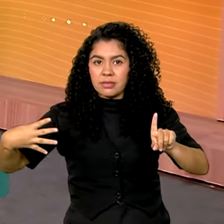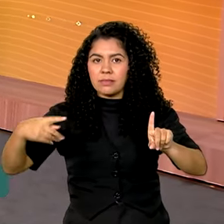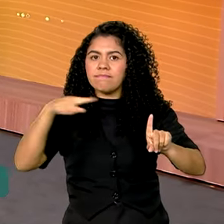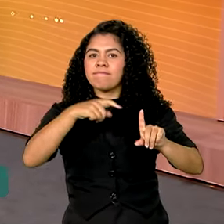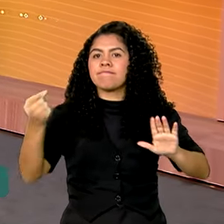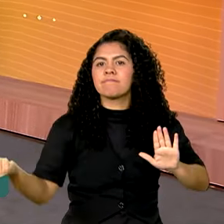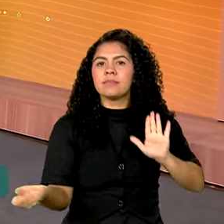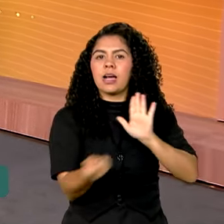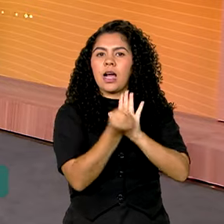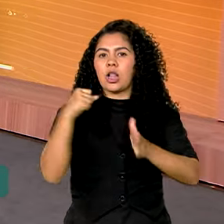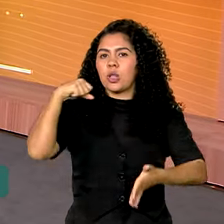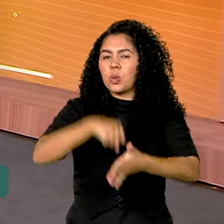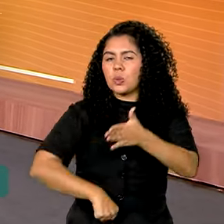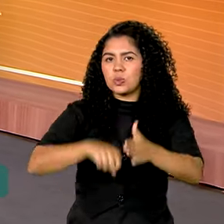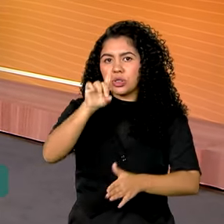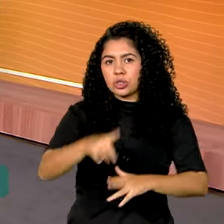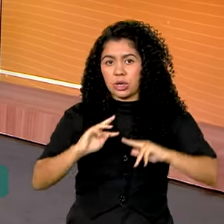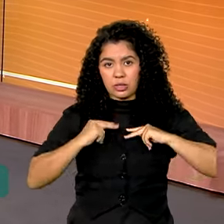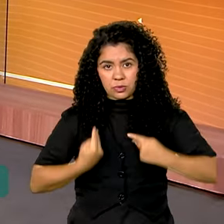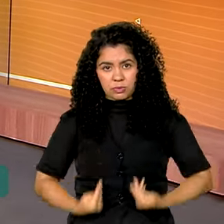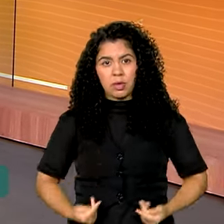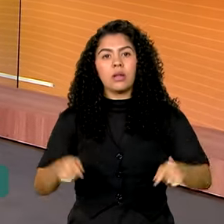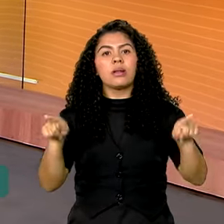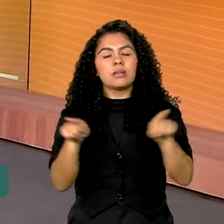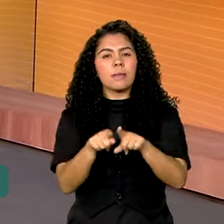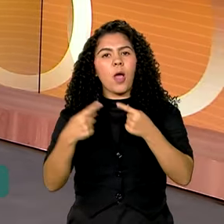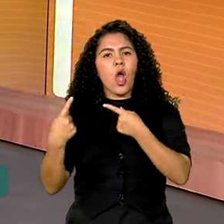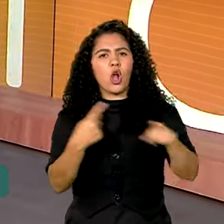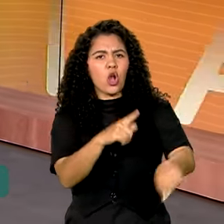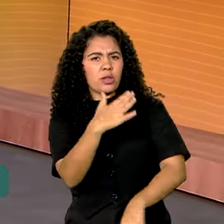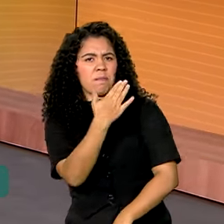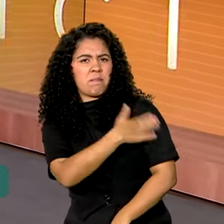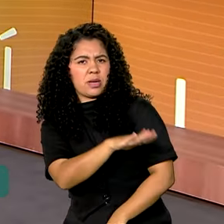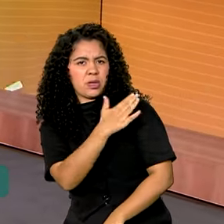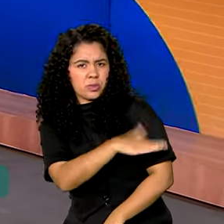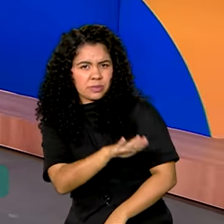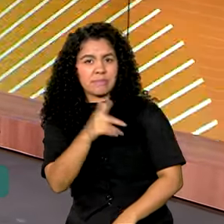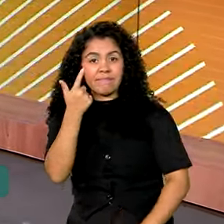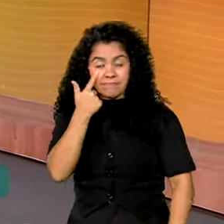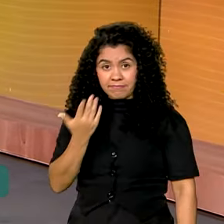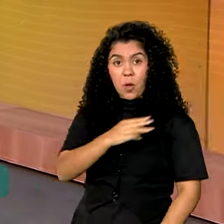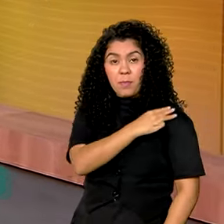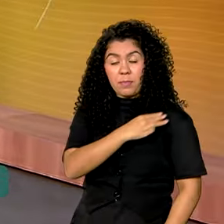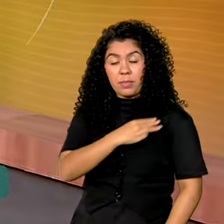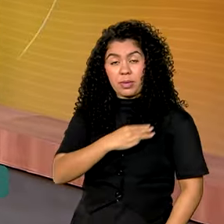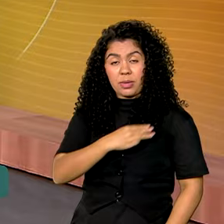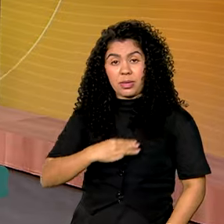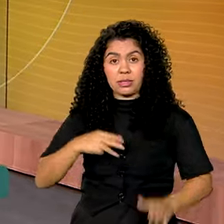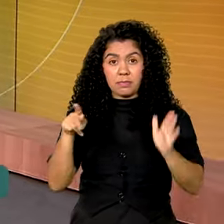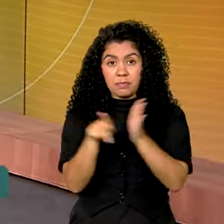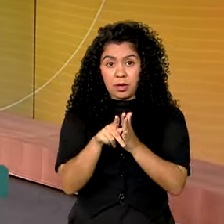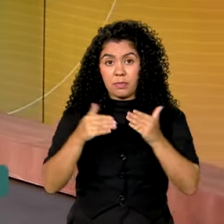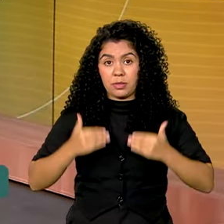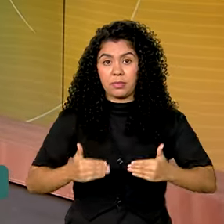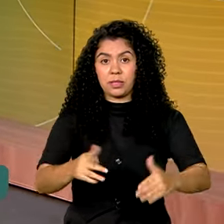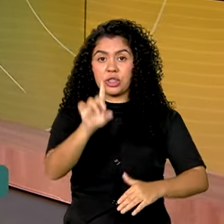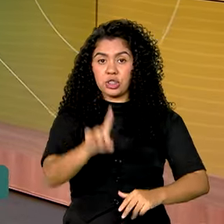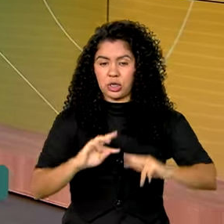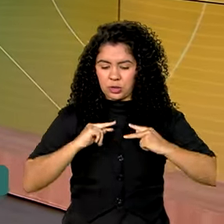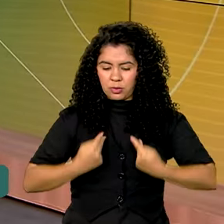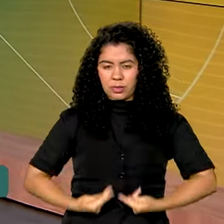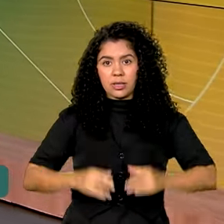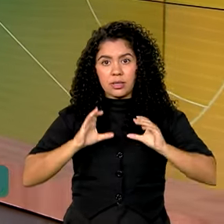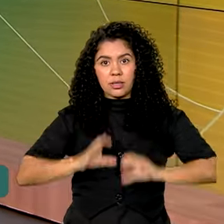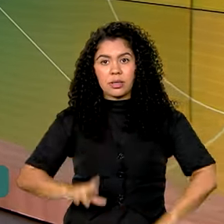marco na luta pelos direitos humanos e contra o preconceito e a discriminação. O ministro dos Humanos e da Cidadania,